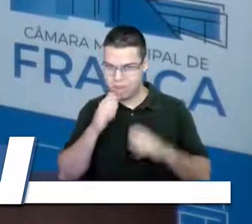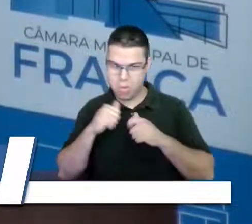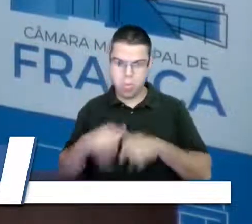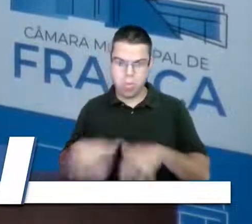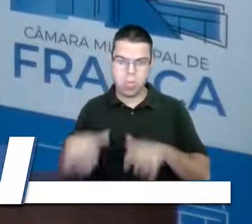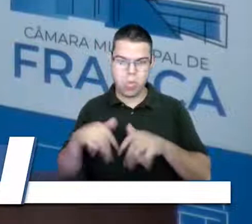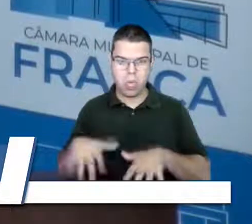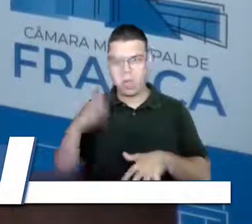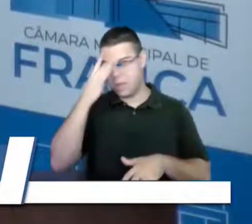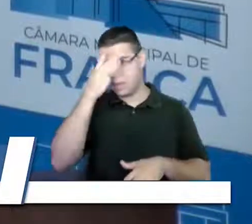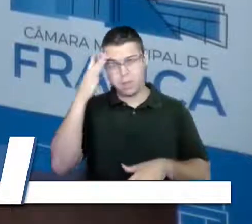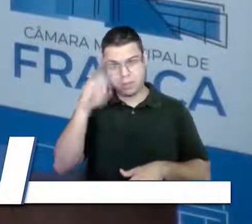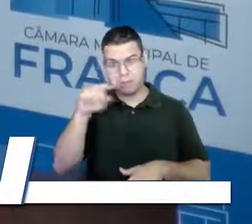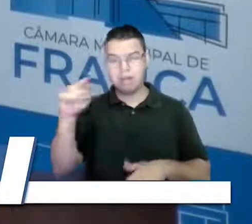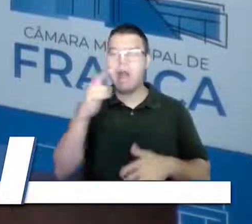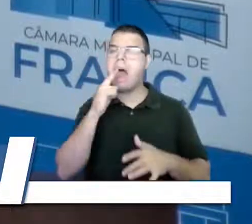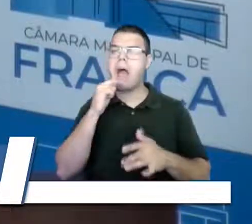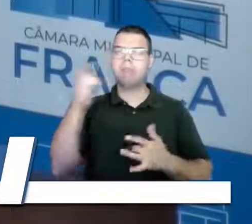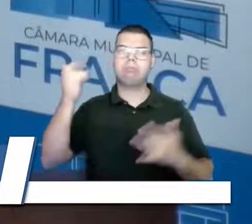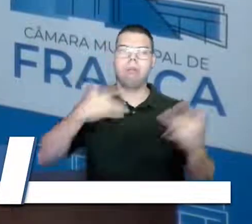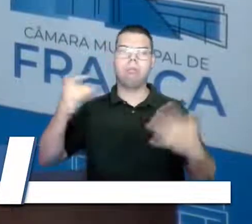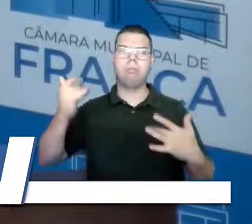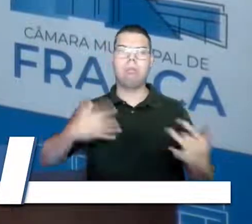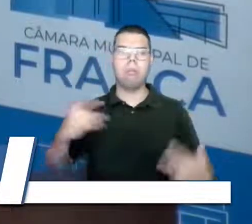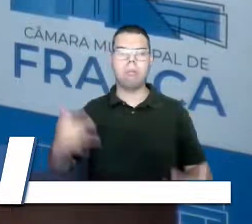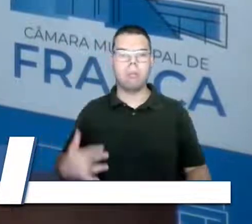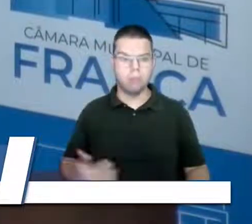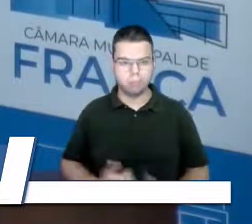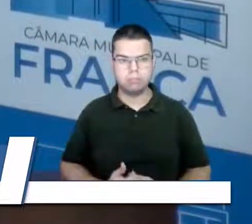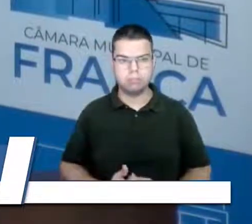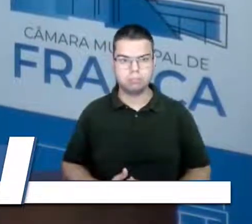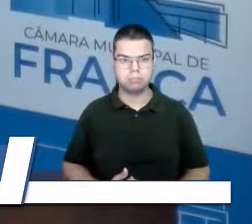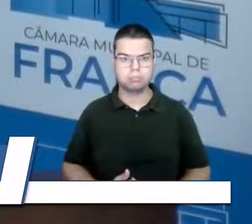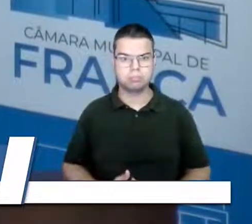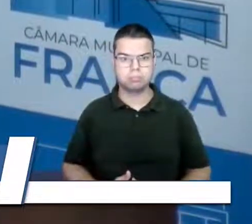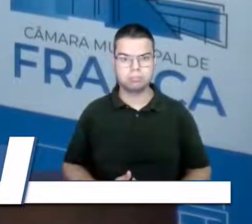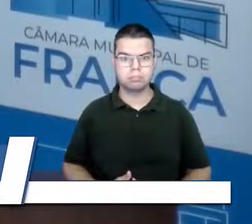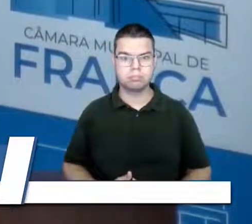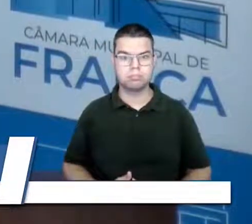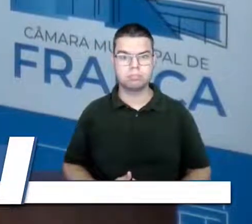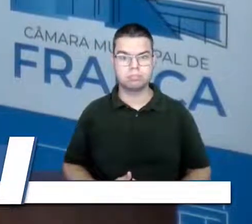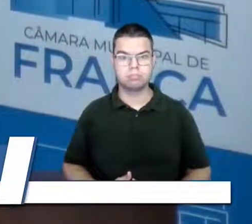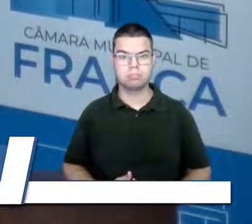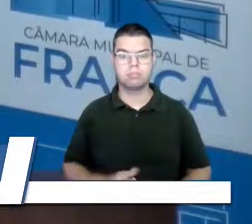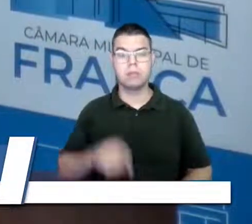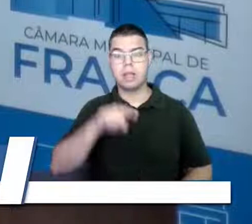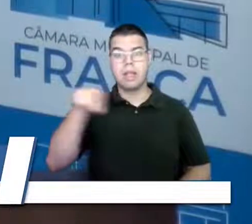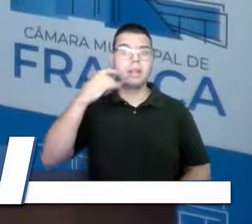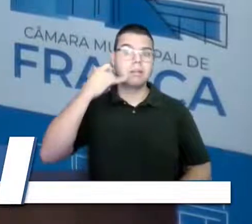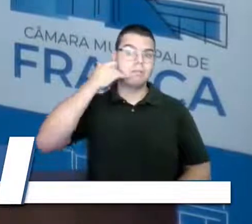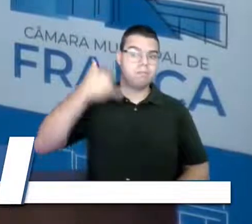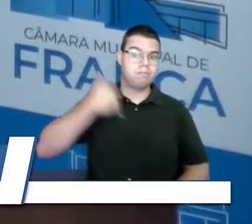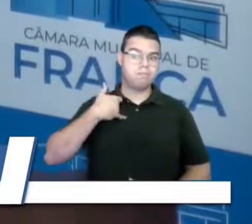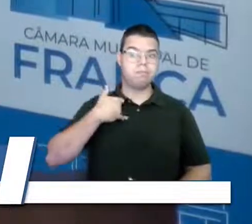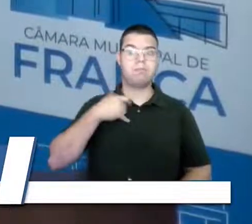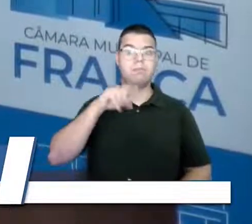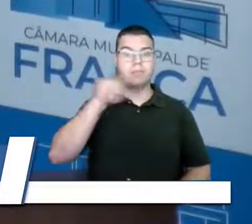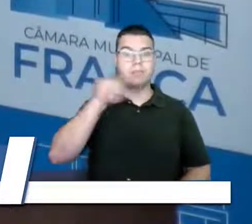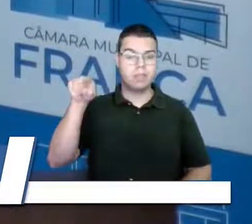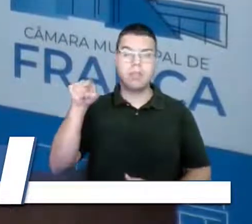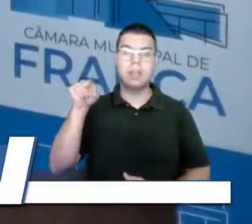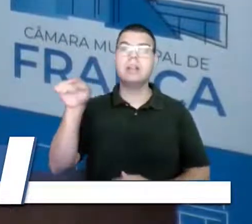e ele estava todo molhado, não só ele, como toda a equipe. E ele mandou um áudio para mim falando assim, nossa, Ronaldo, nós estávamos lá